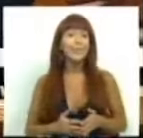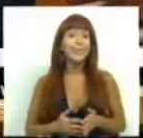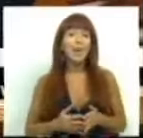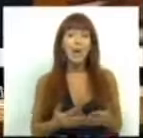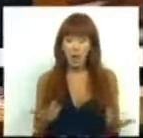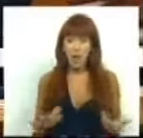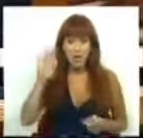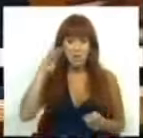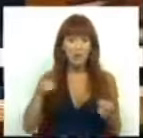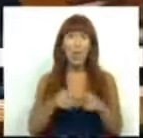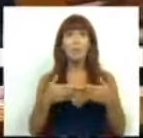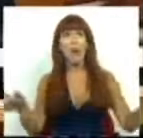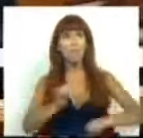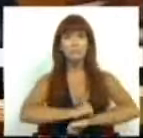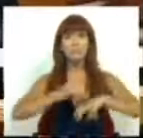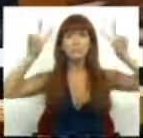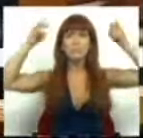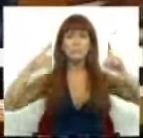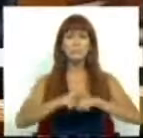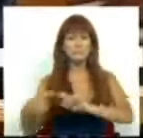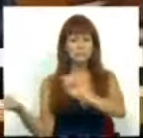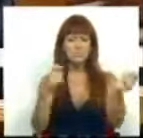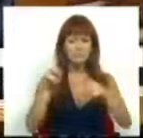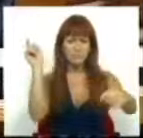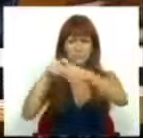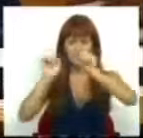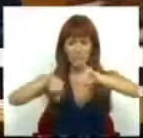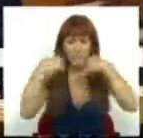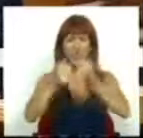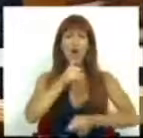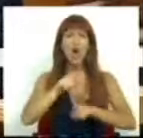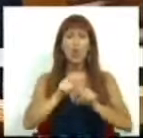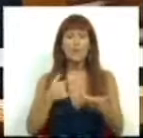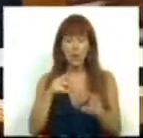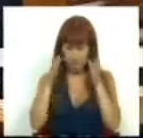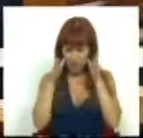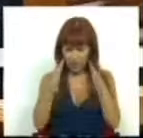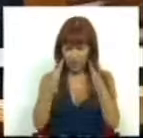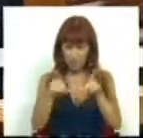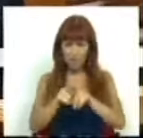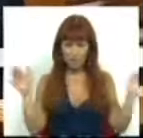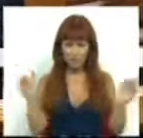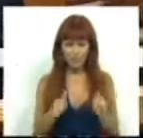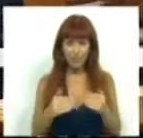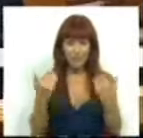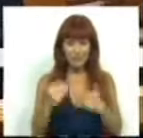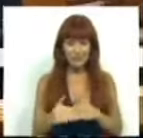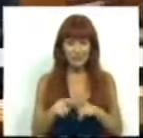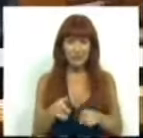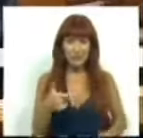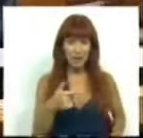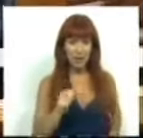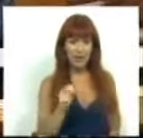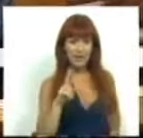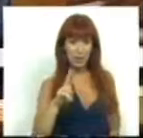Abre-se agora uma janela de discussão com os parceiros sociais de uma opção a que estaremos atentos, a redução condicionada da